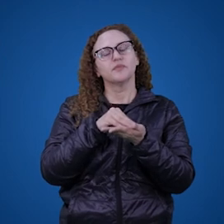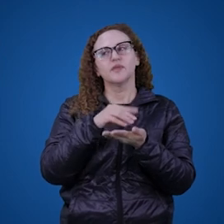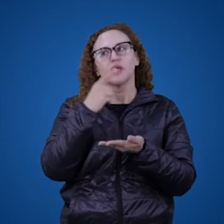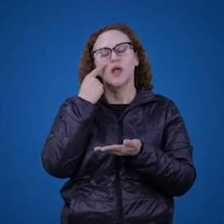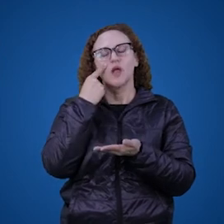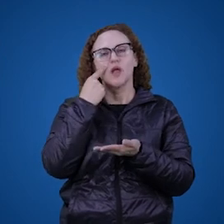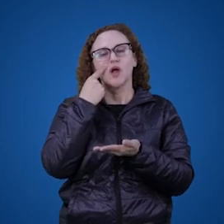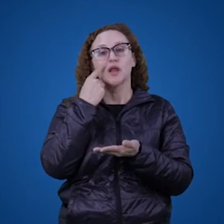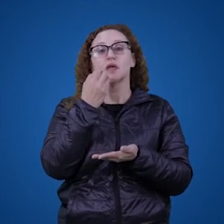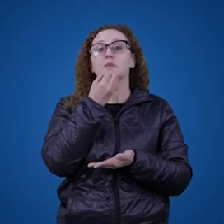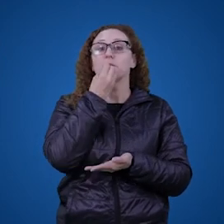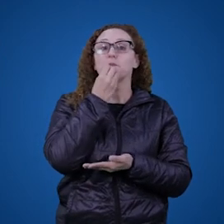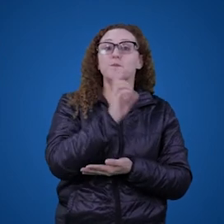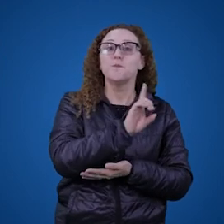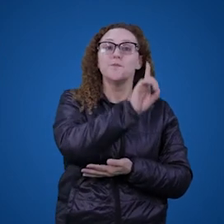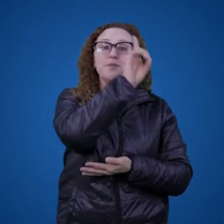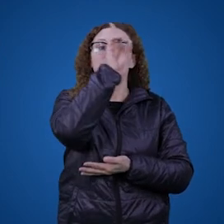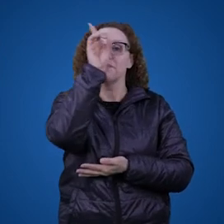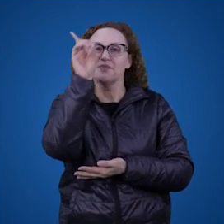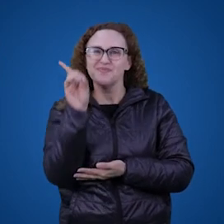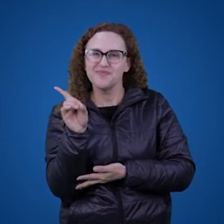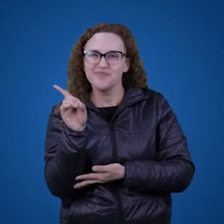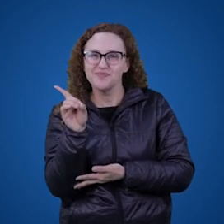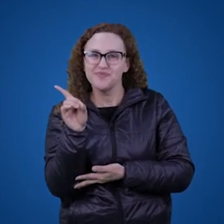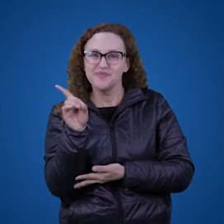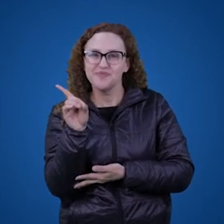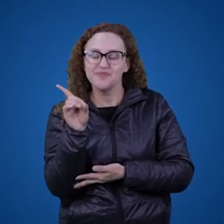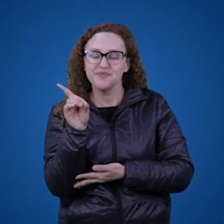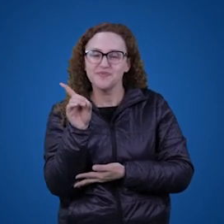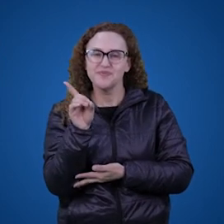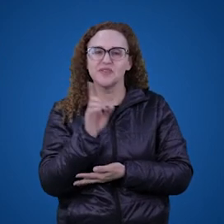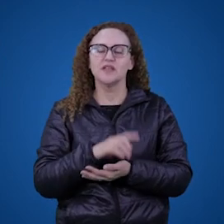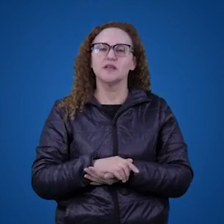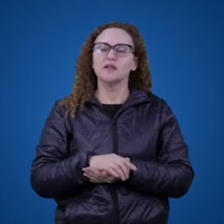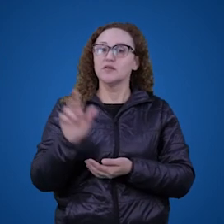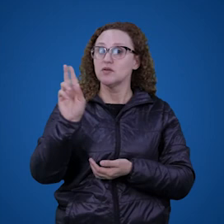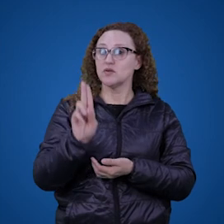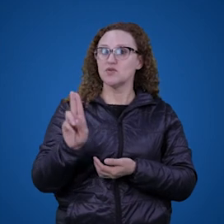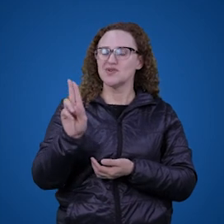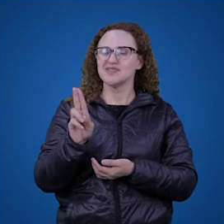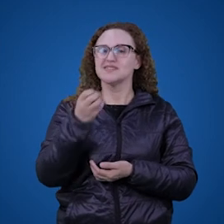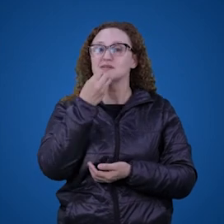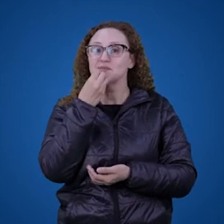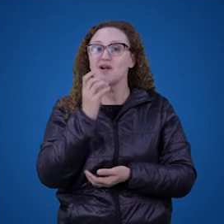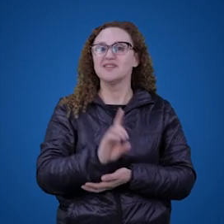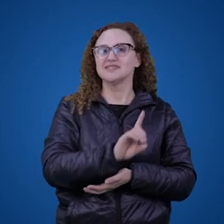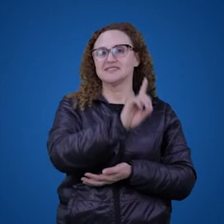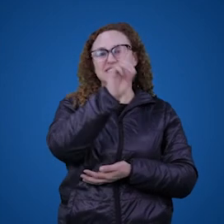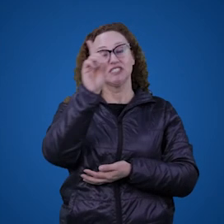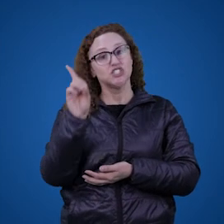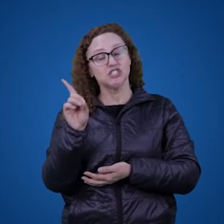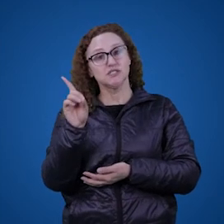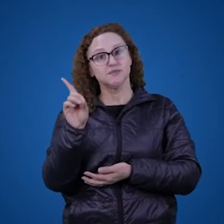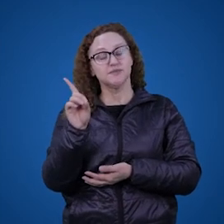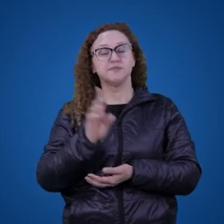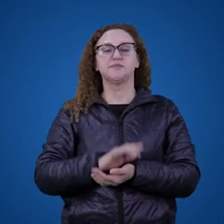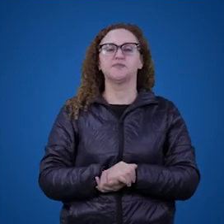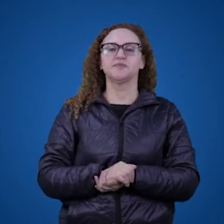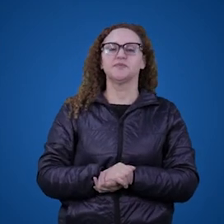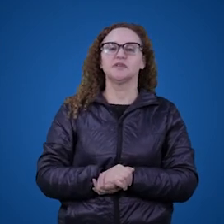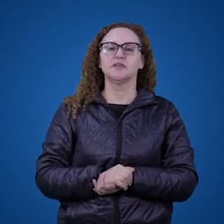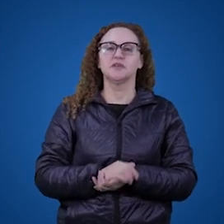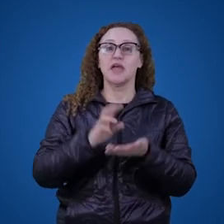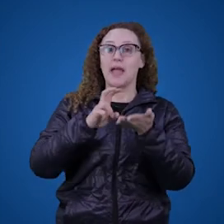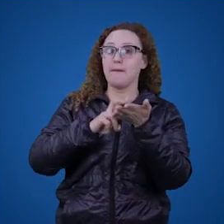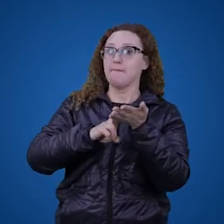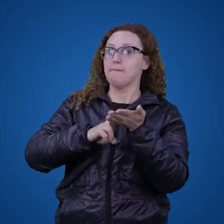tomem a expressão bom dia. É a expressão bom dia. Quando a gente usa bom dia, né? Geralmente nós usamos bom dia